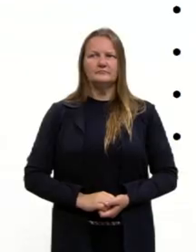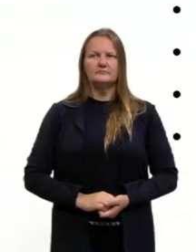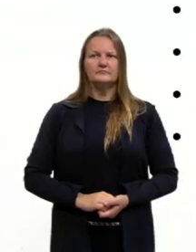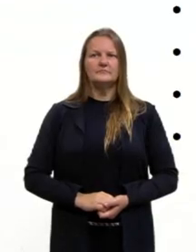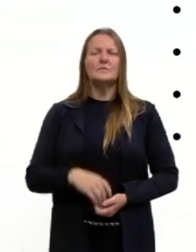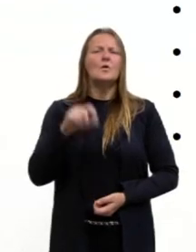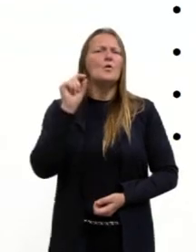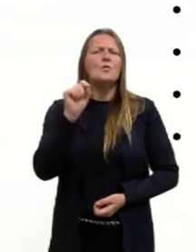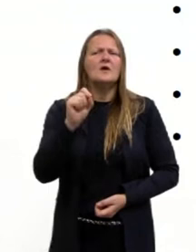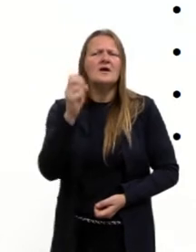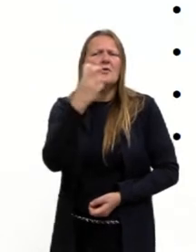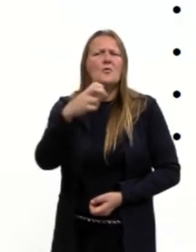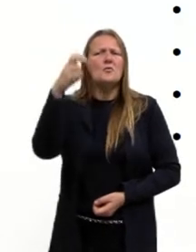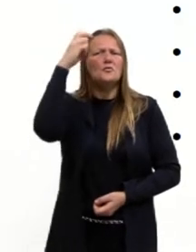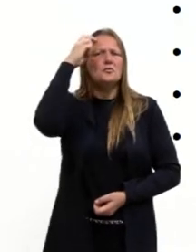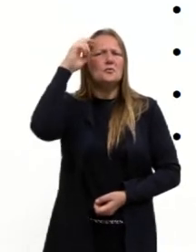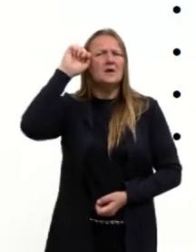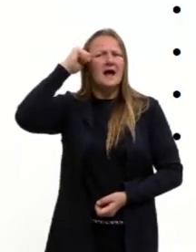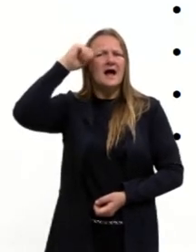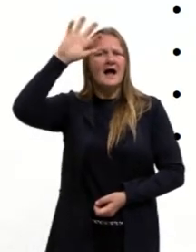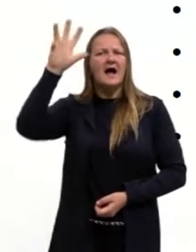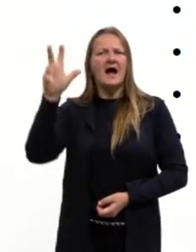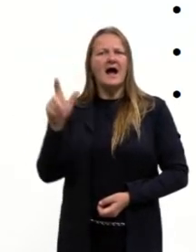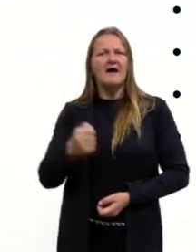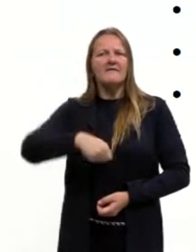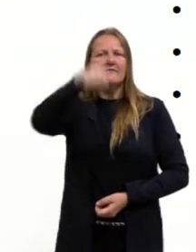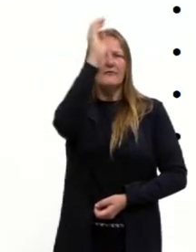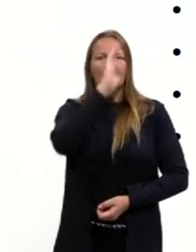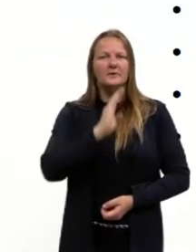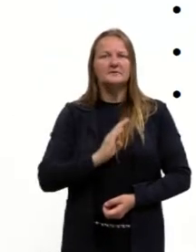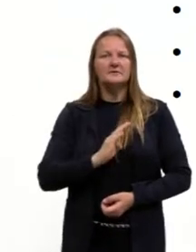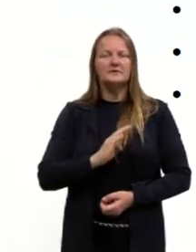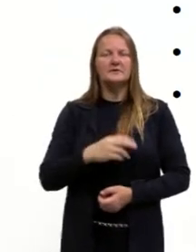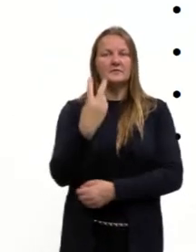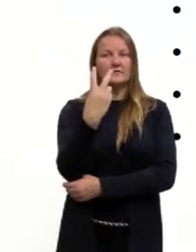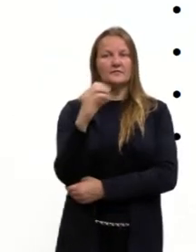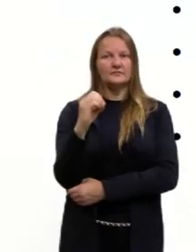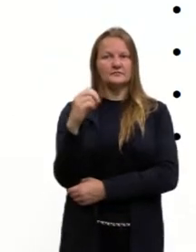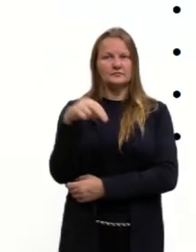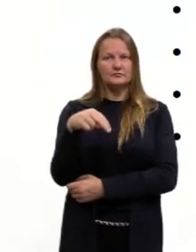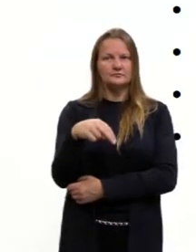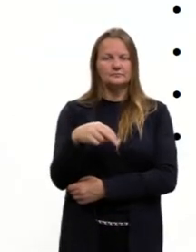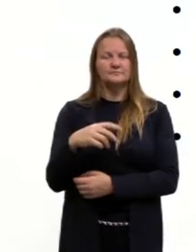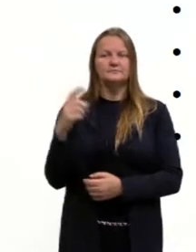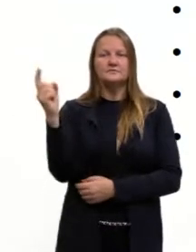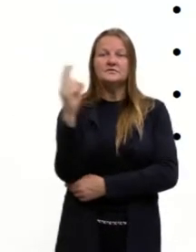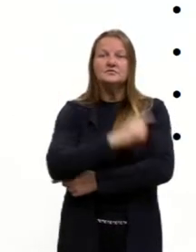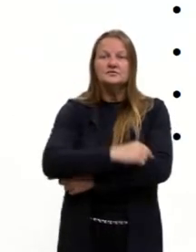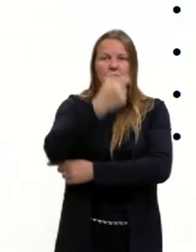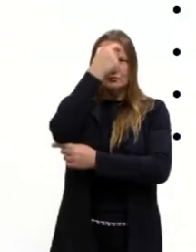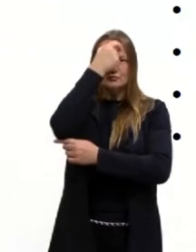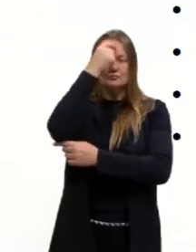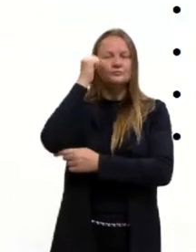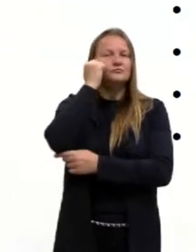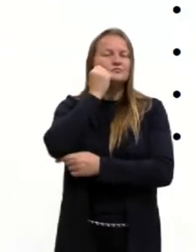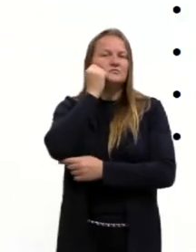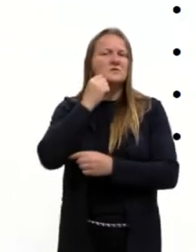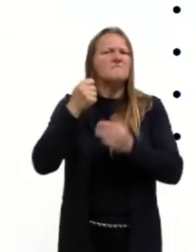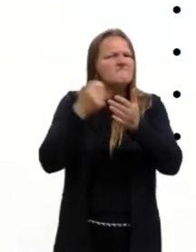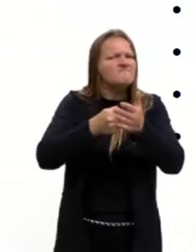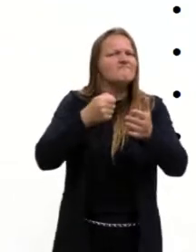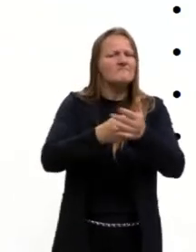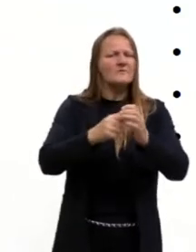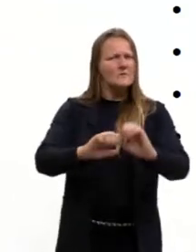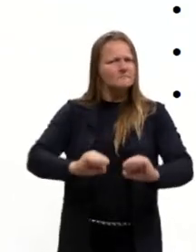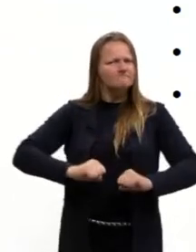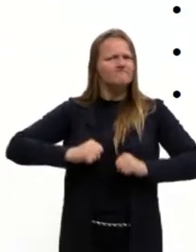de cultura afro-brasileira? Ressaltar, então, que o 20 de novembro, o Dia da Consciência Negra, é um dia de luta, é um dia de